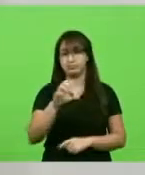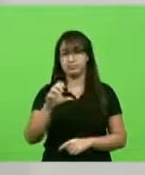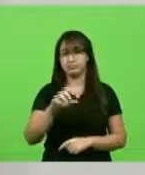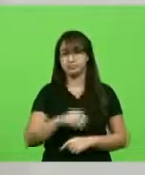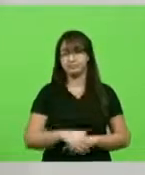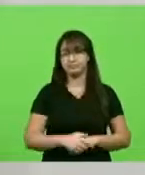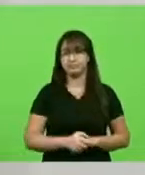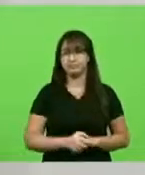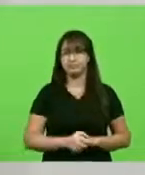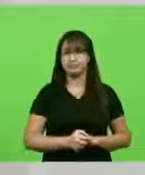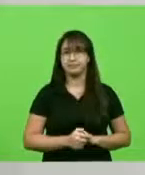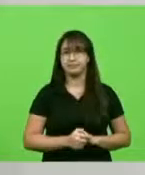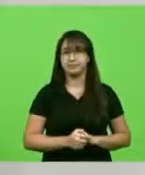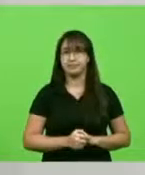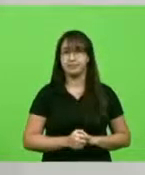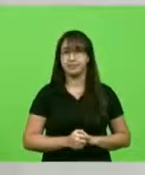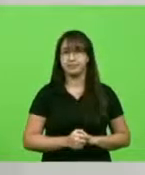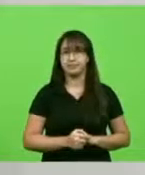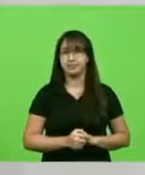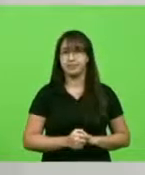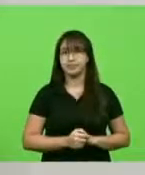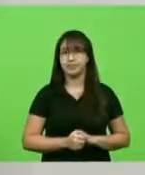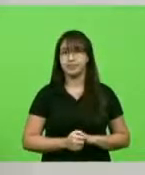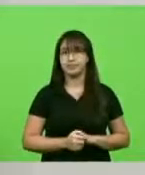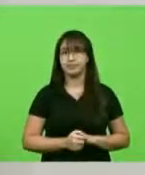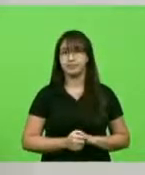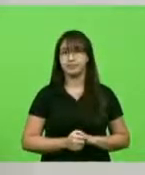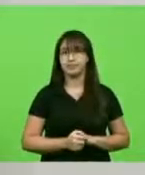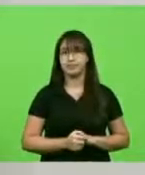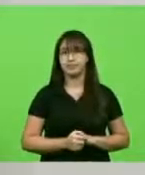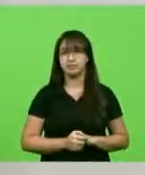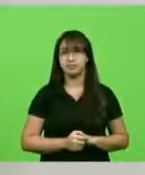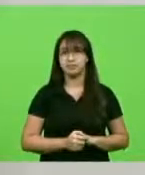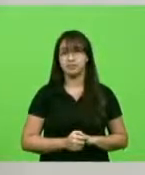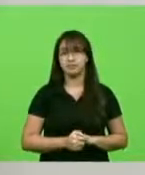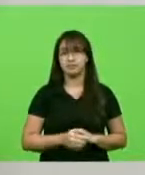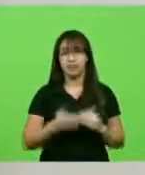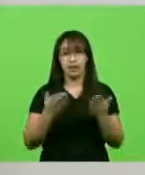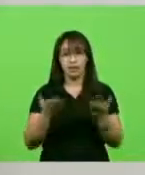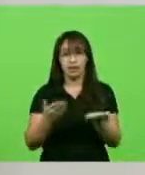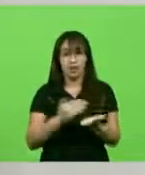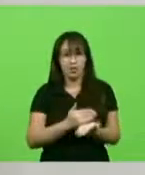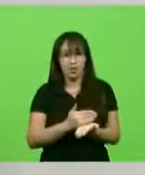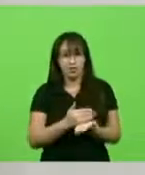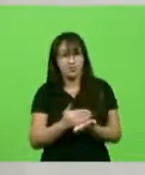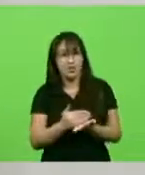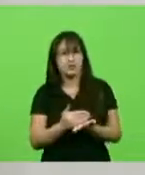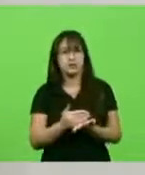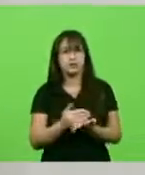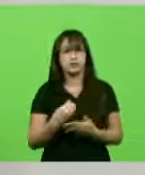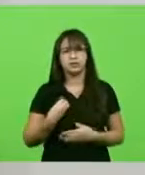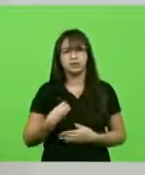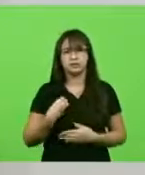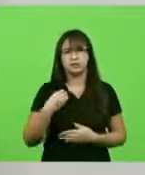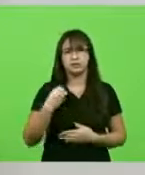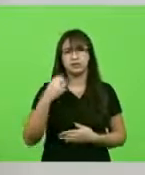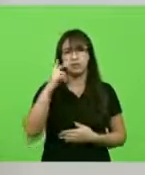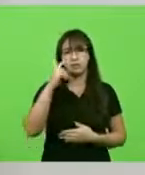Ainda promissor na sua vida pessoal, na sua vida profissional,